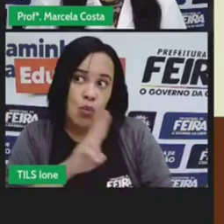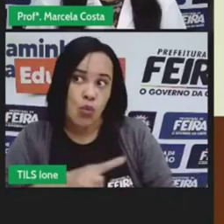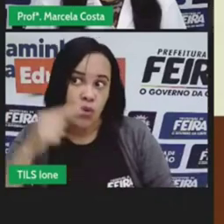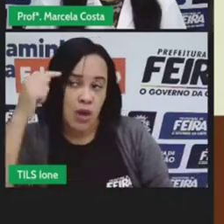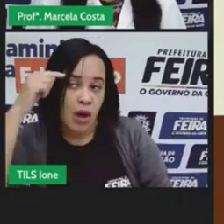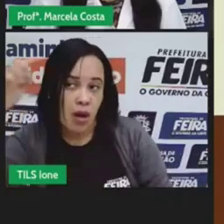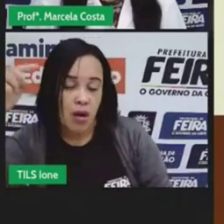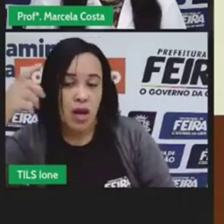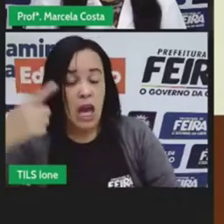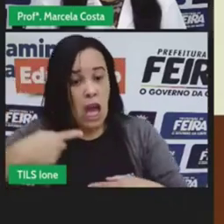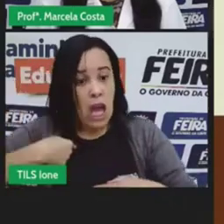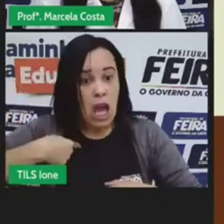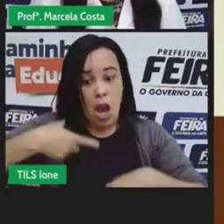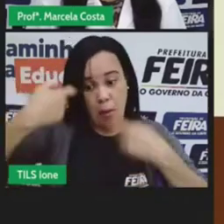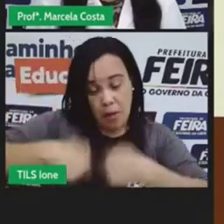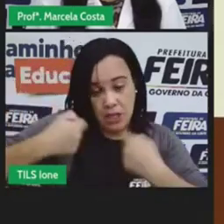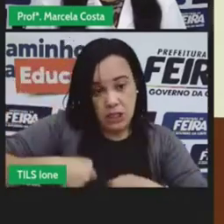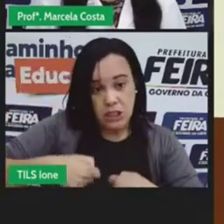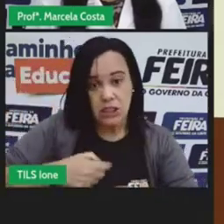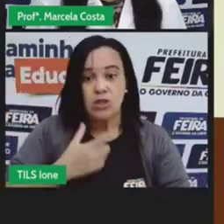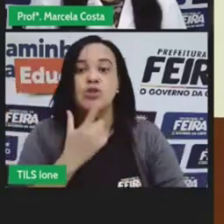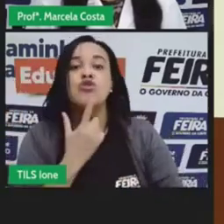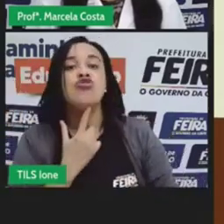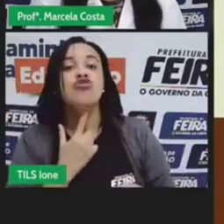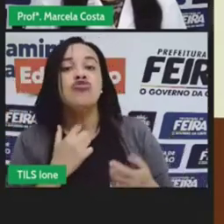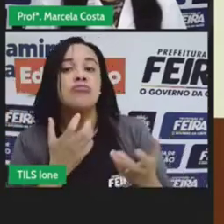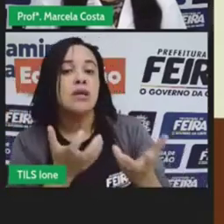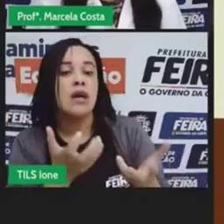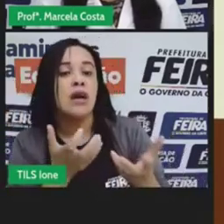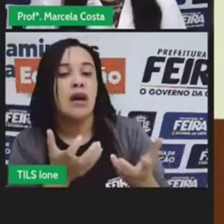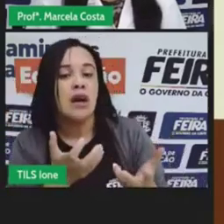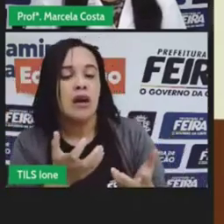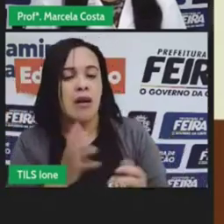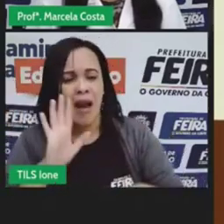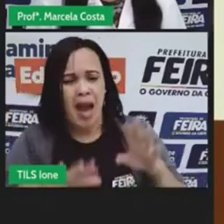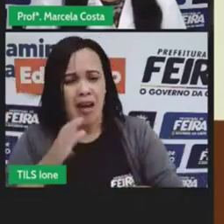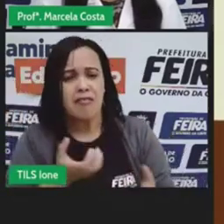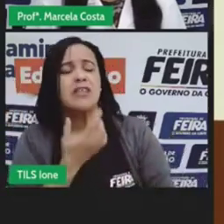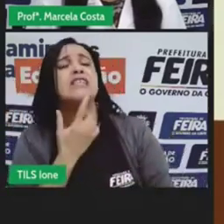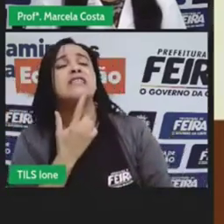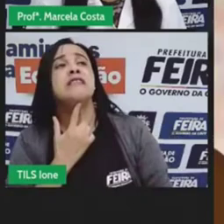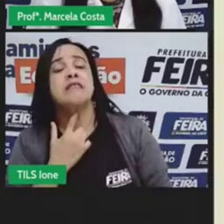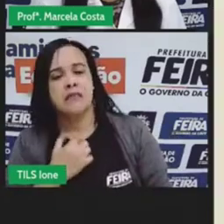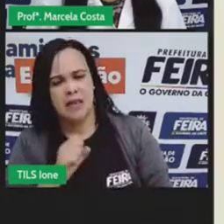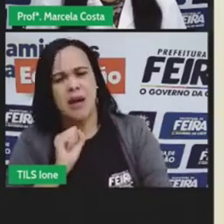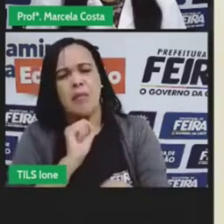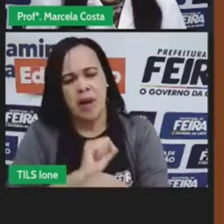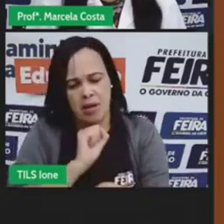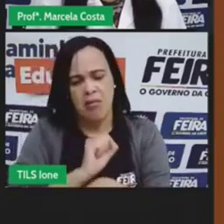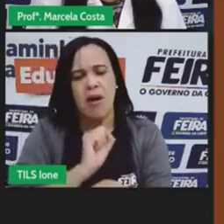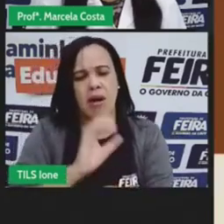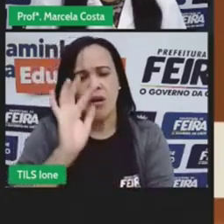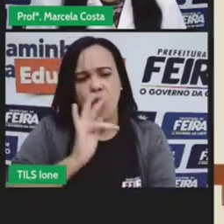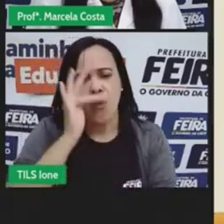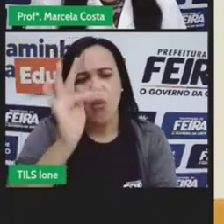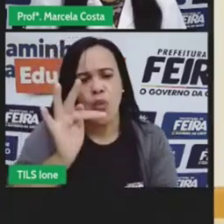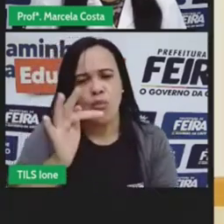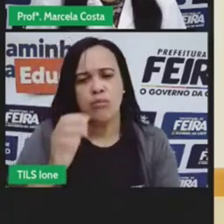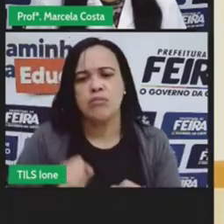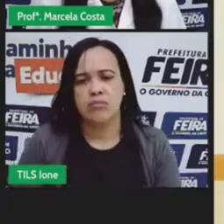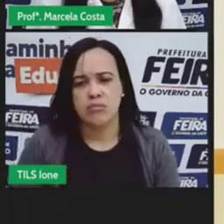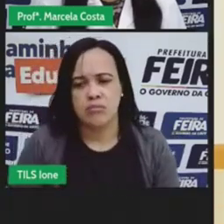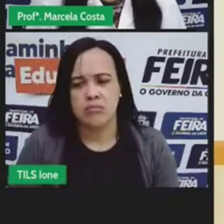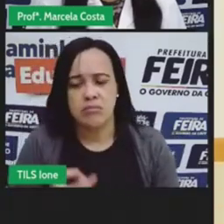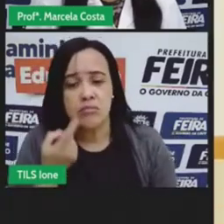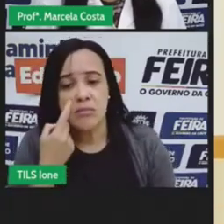e o que é uma vontade, o que a gente quer ter e pode esperar um pouco, né? Bom, apaga tudo. Vamos entender